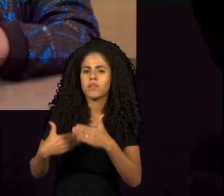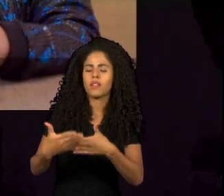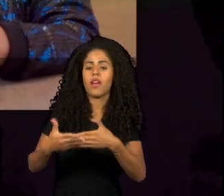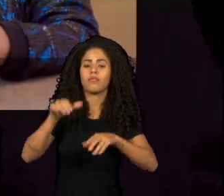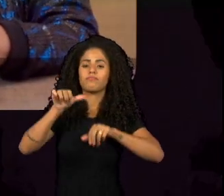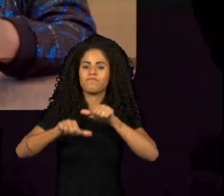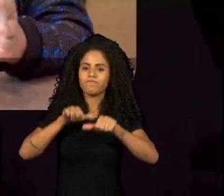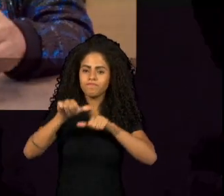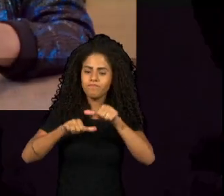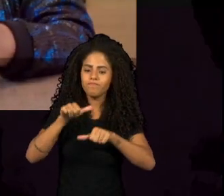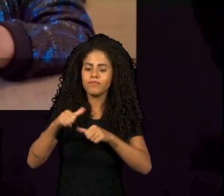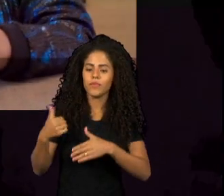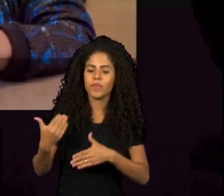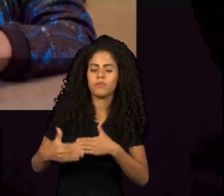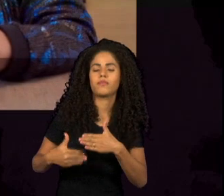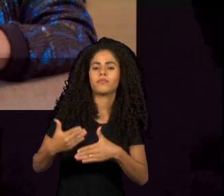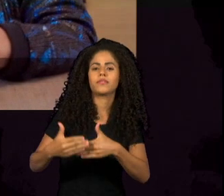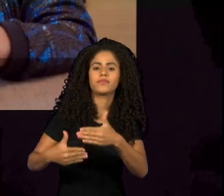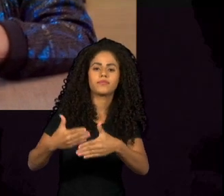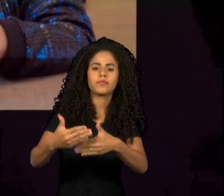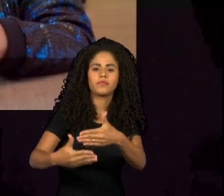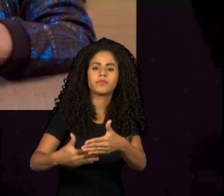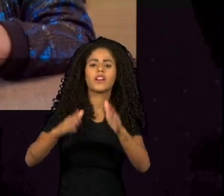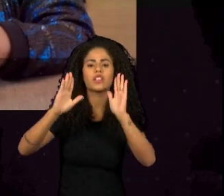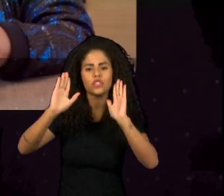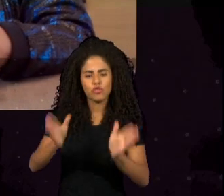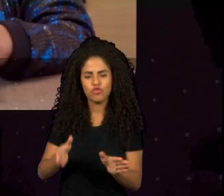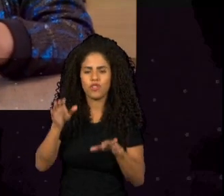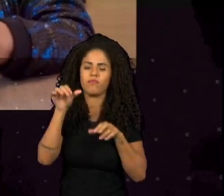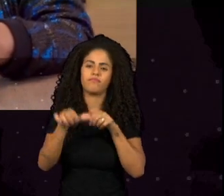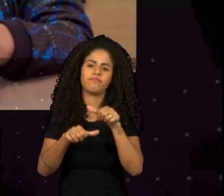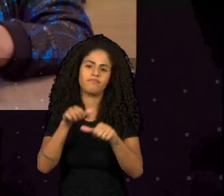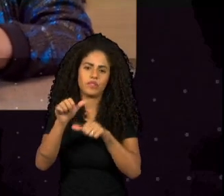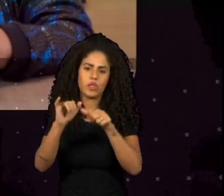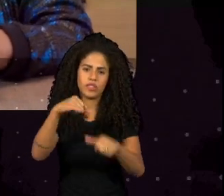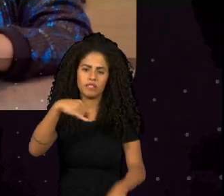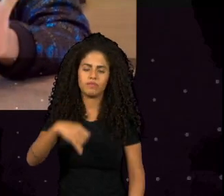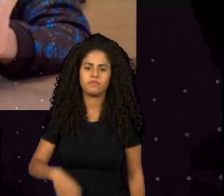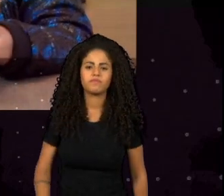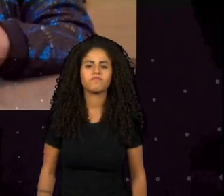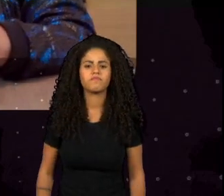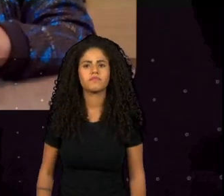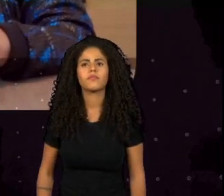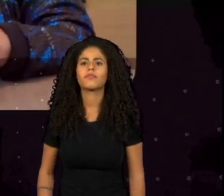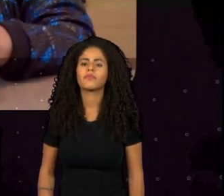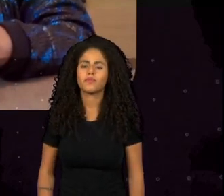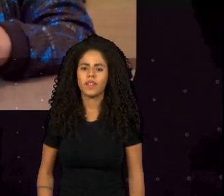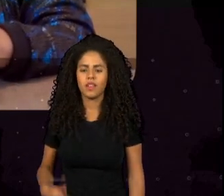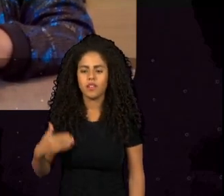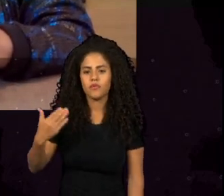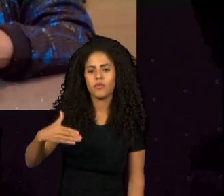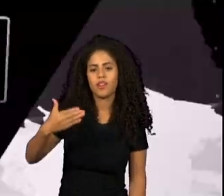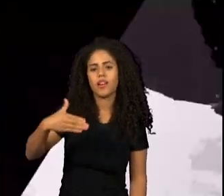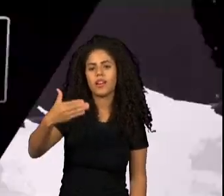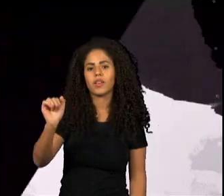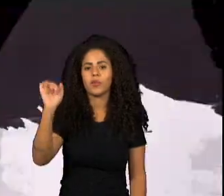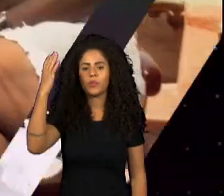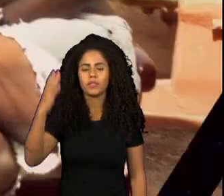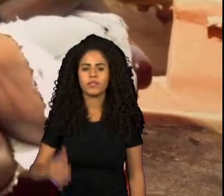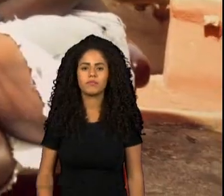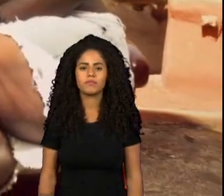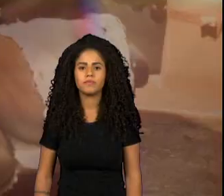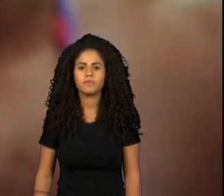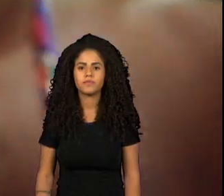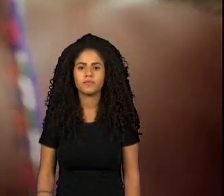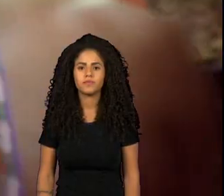passos lentes, mas a gente já vê aí alguns desdobramentos, né? E a gente espera que isso só aumente. Eu